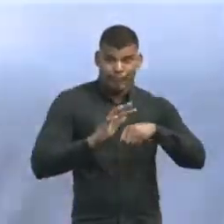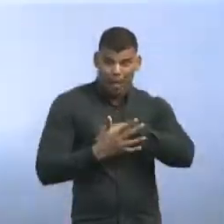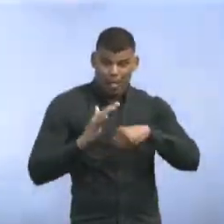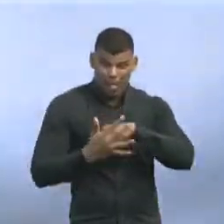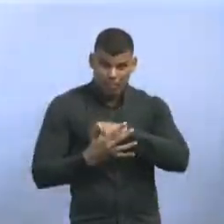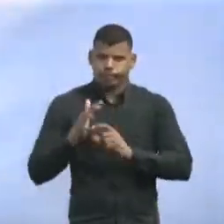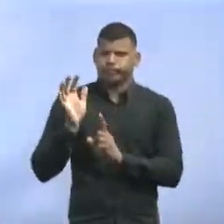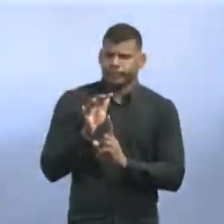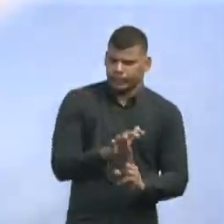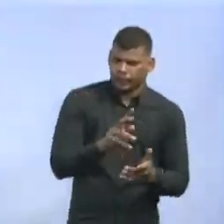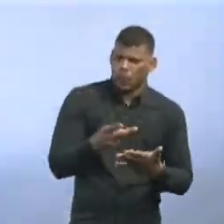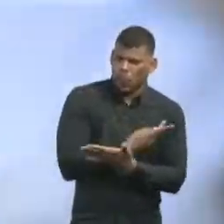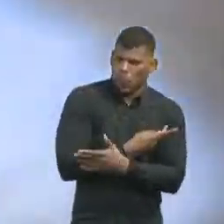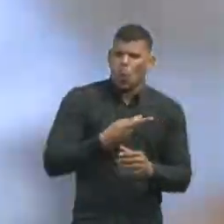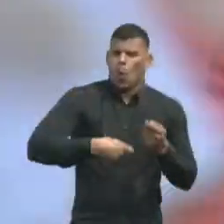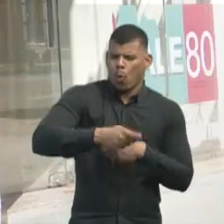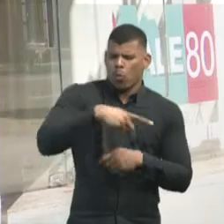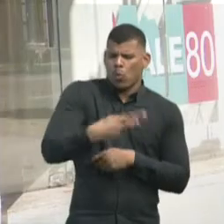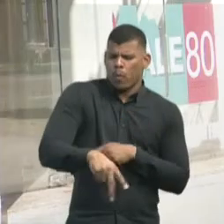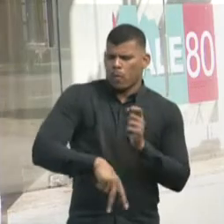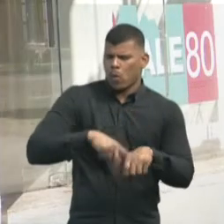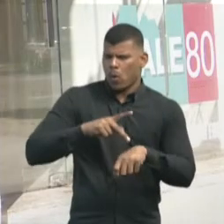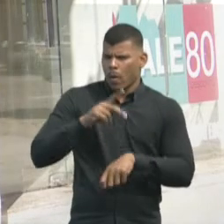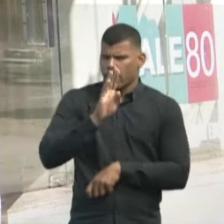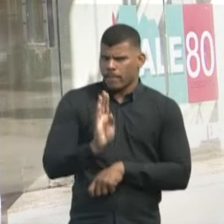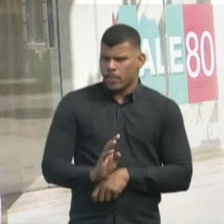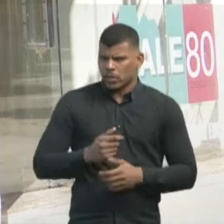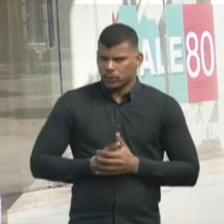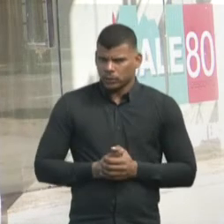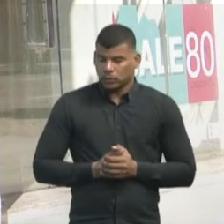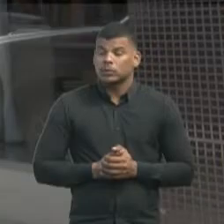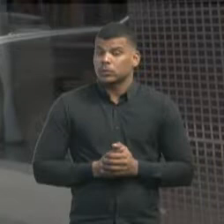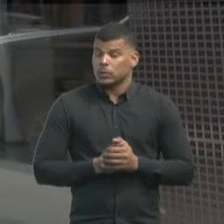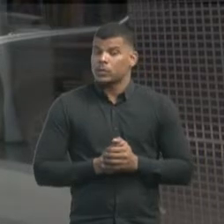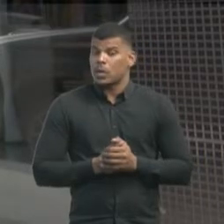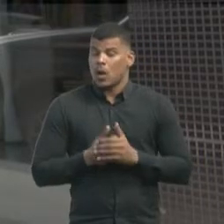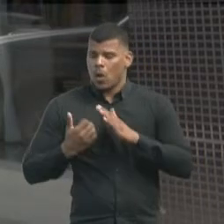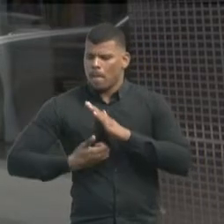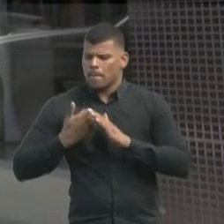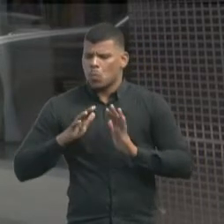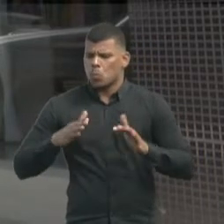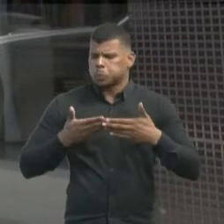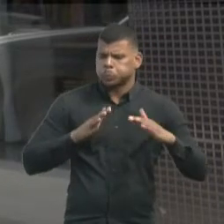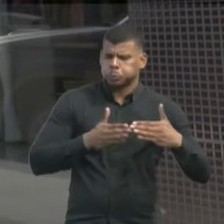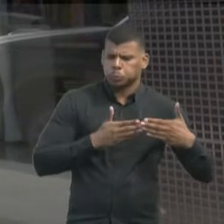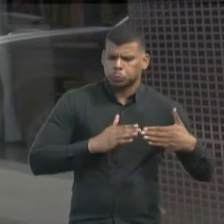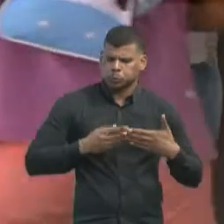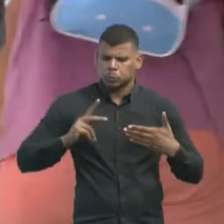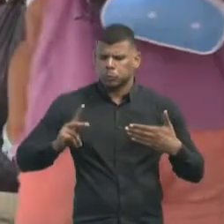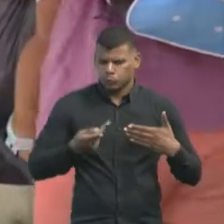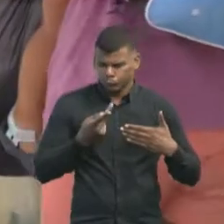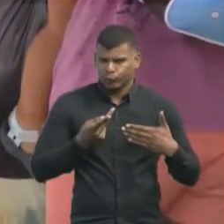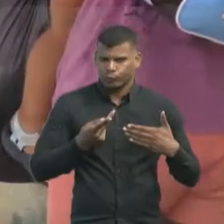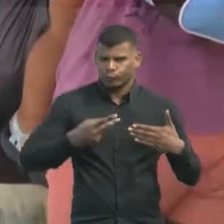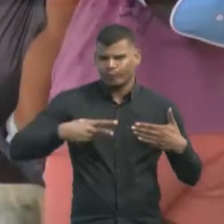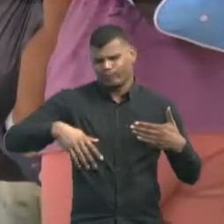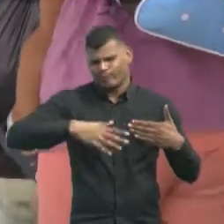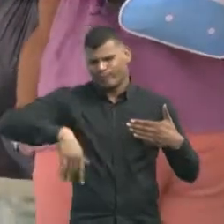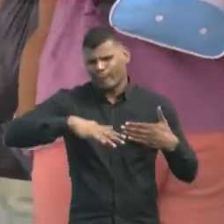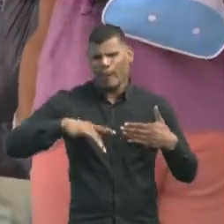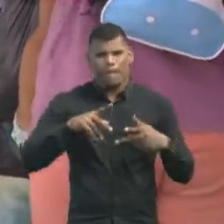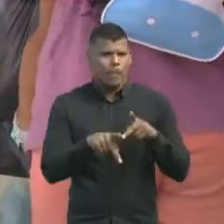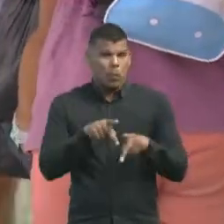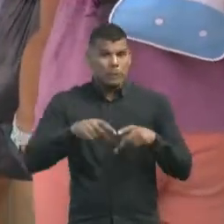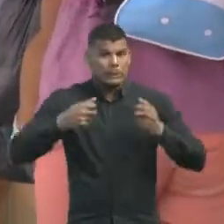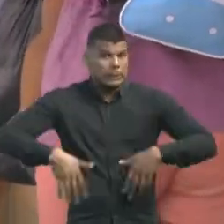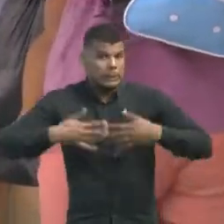segmentos da economia no país. Empresas fecharam as portas e os índices de desemprego ainda assombram a população. Mas, na contramão